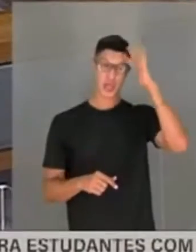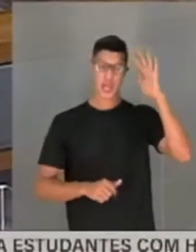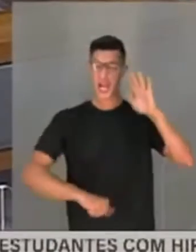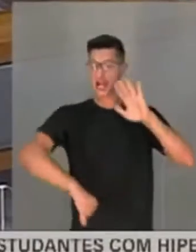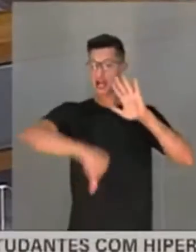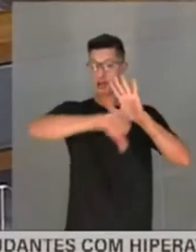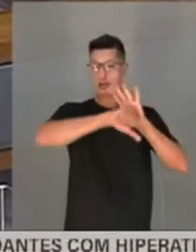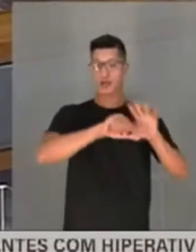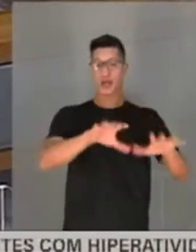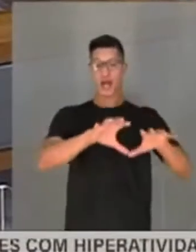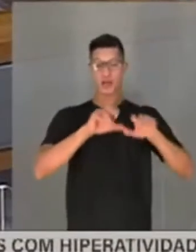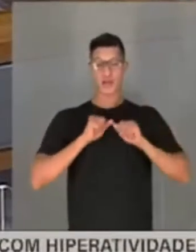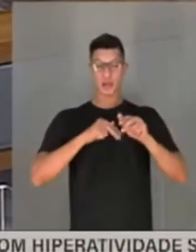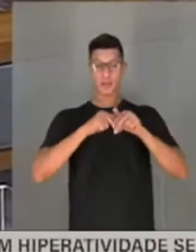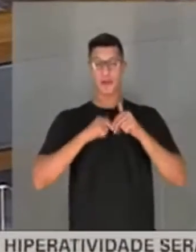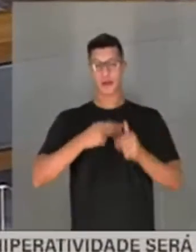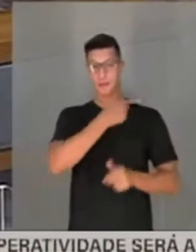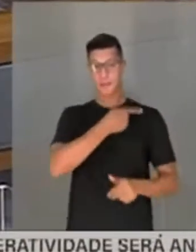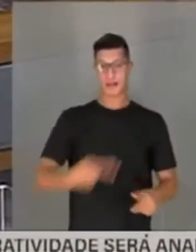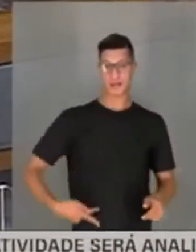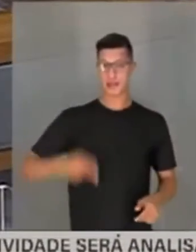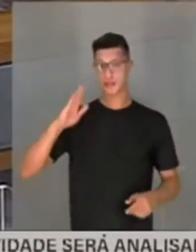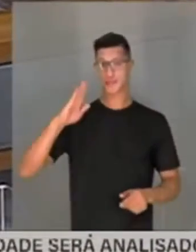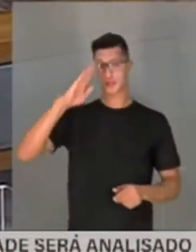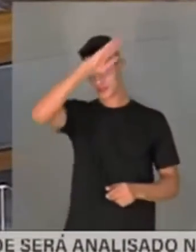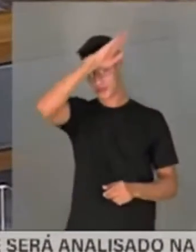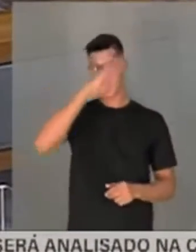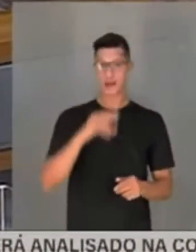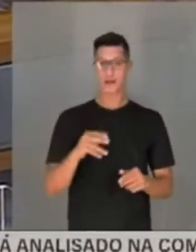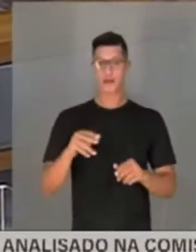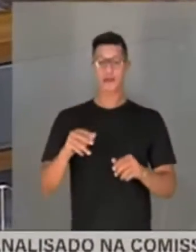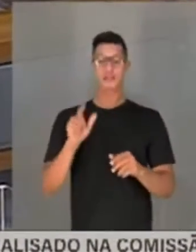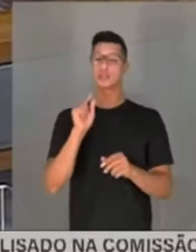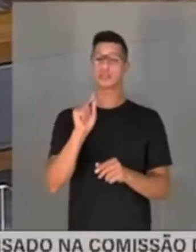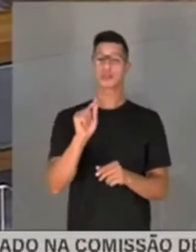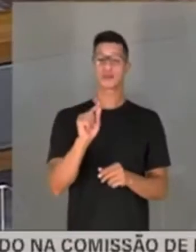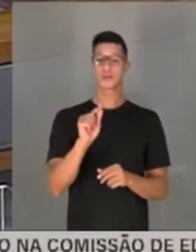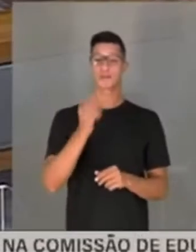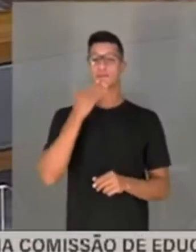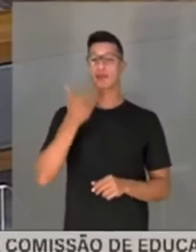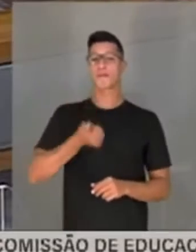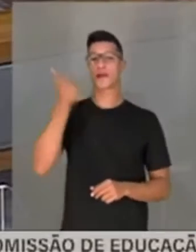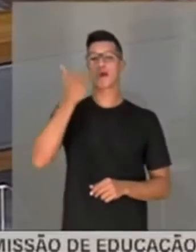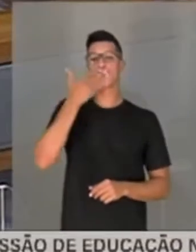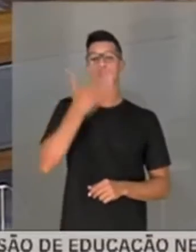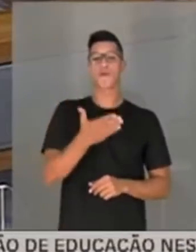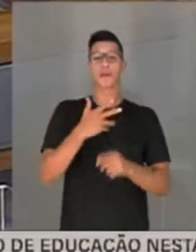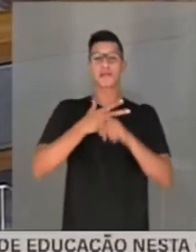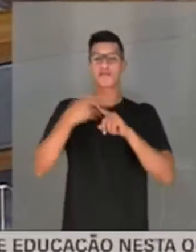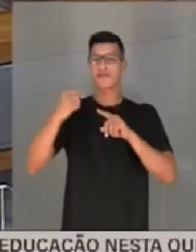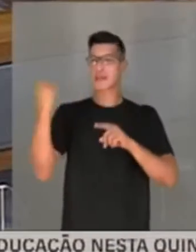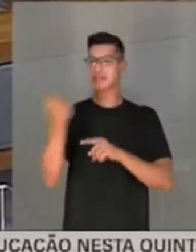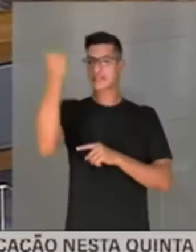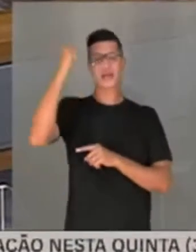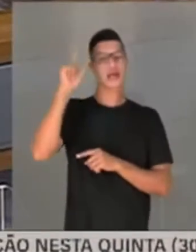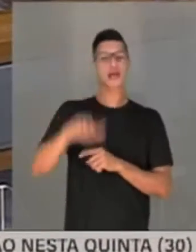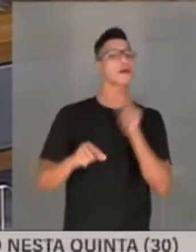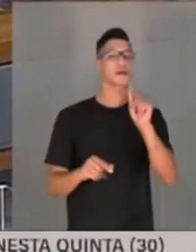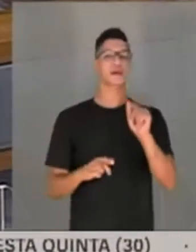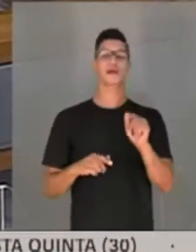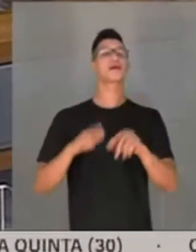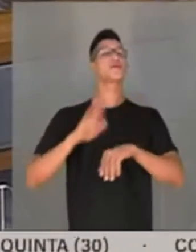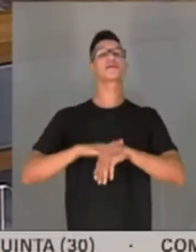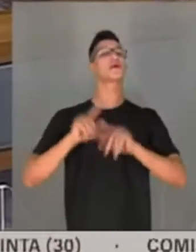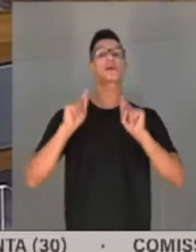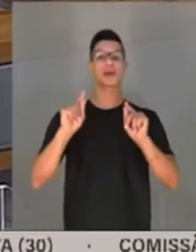adotada pelo presidente Bolsonaro, a de que a melhor forma de superar a pandemia era